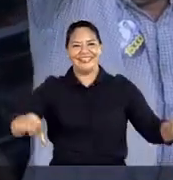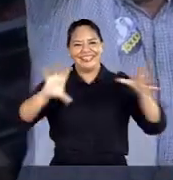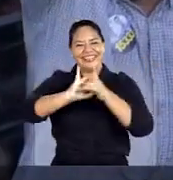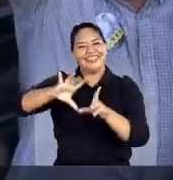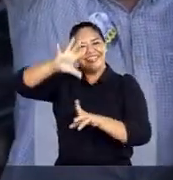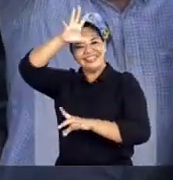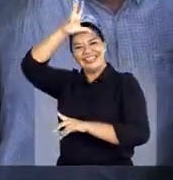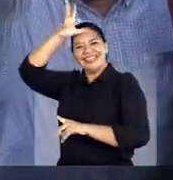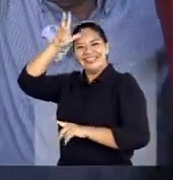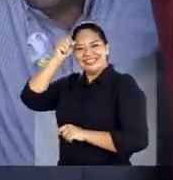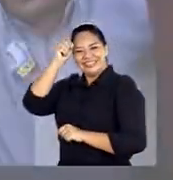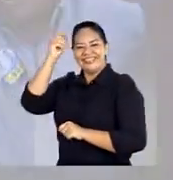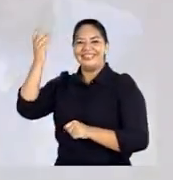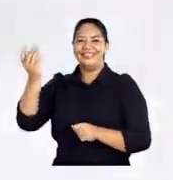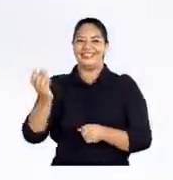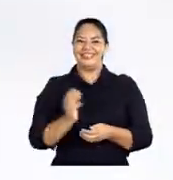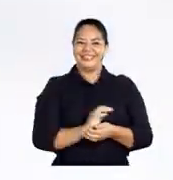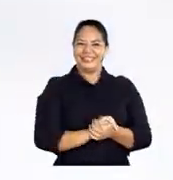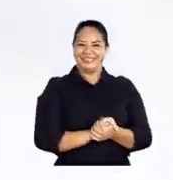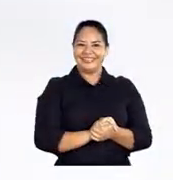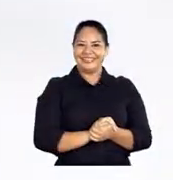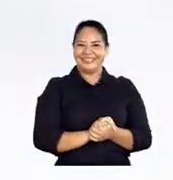Somos uma só Manaus